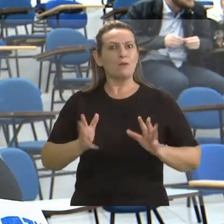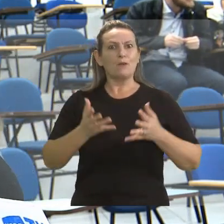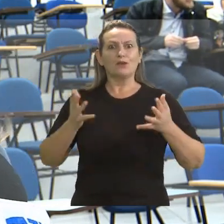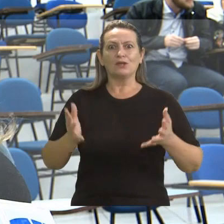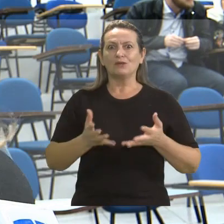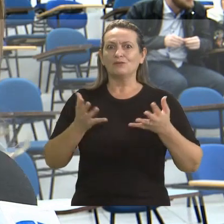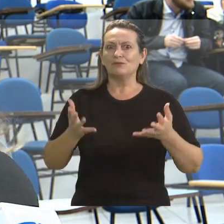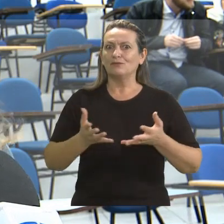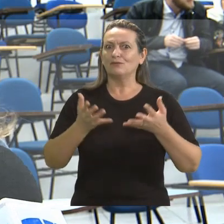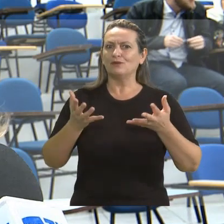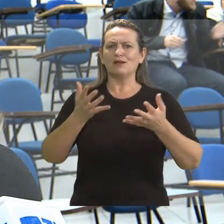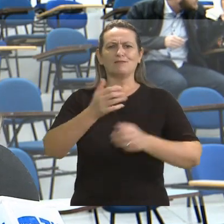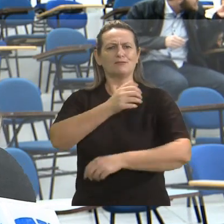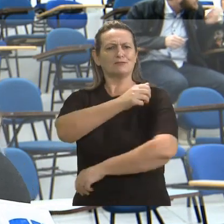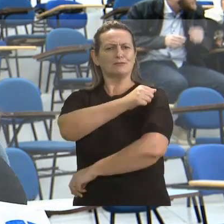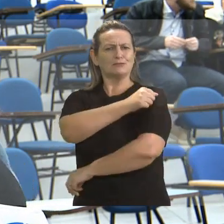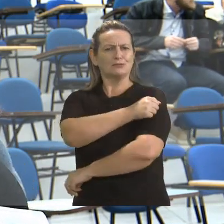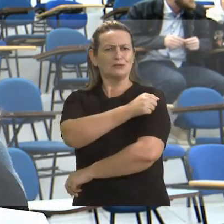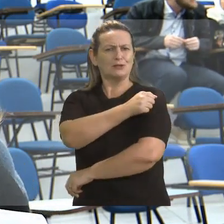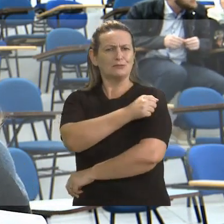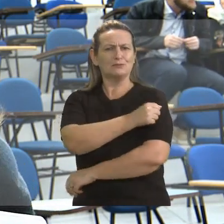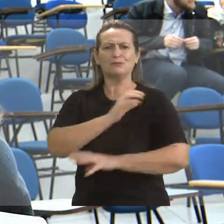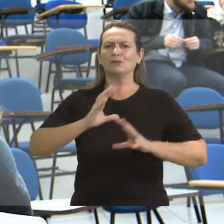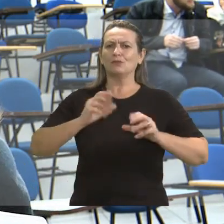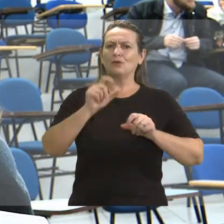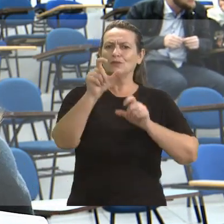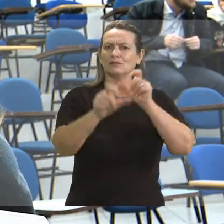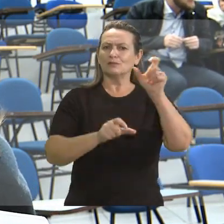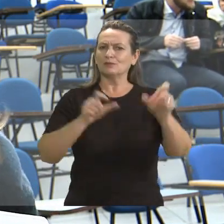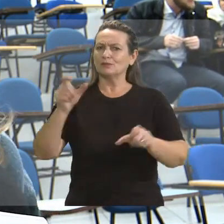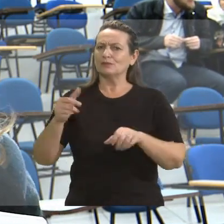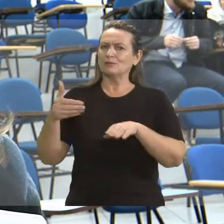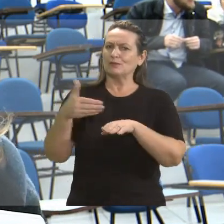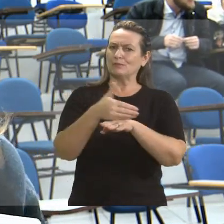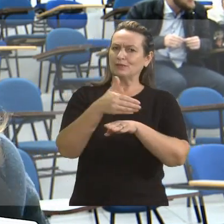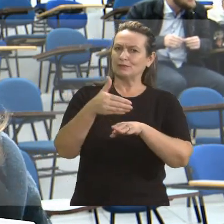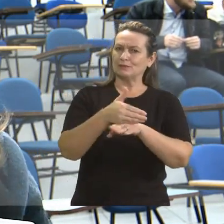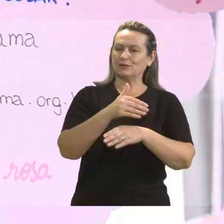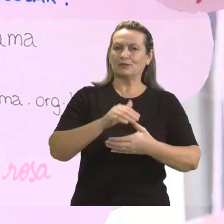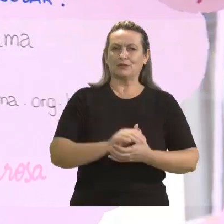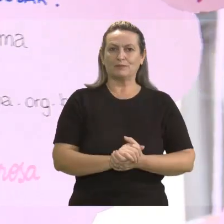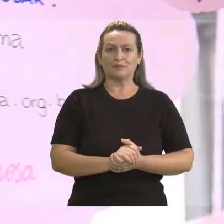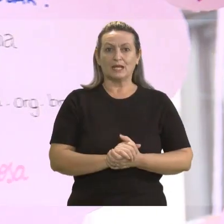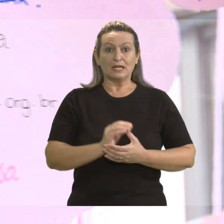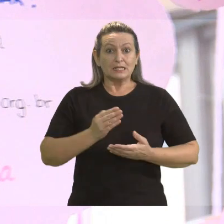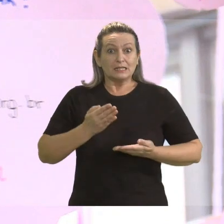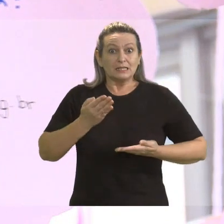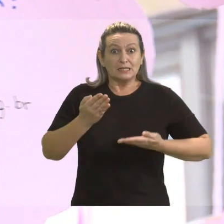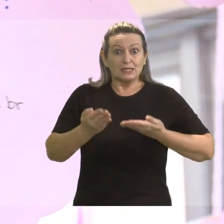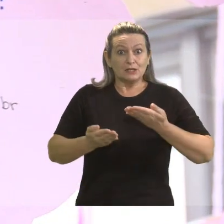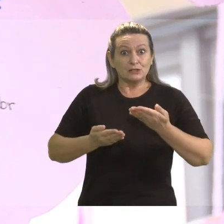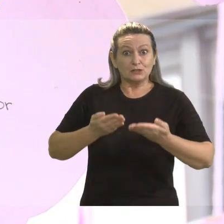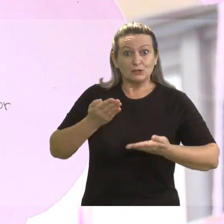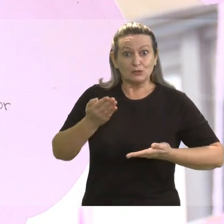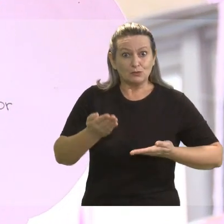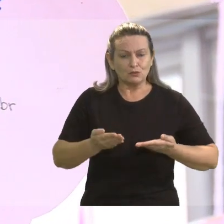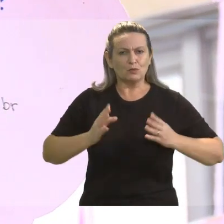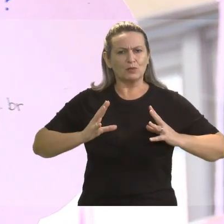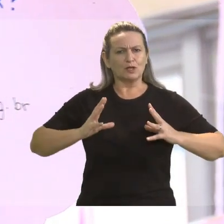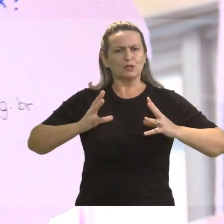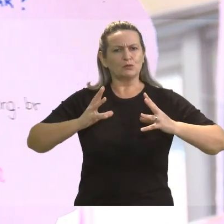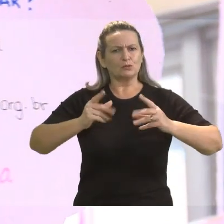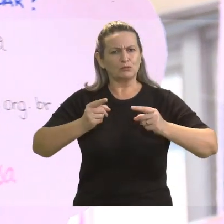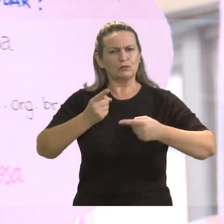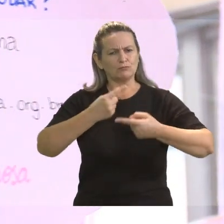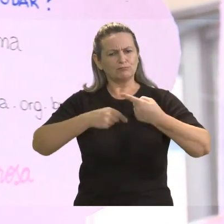e motivando os alunos, enfim, as pessoas a participarem. Quem se dedicou tanto para que esses